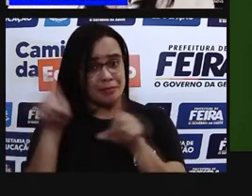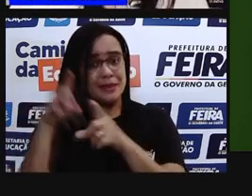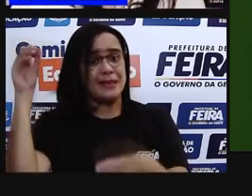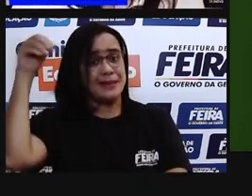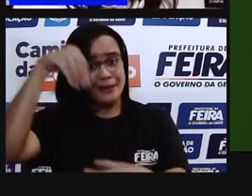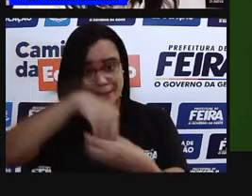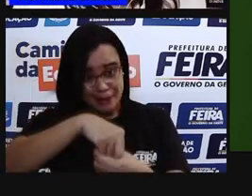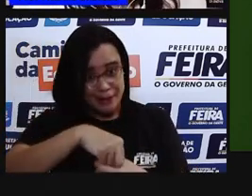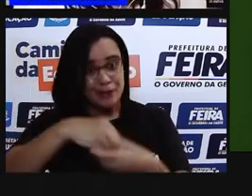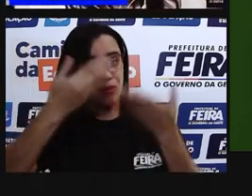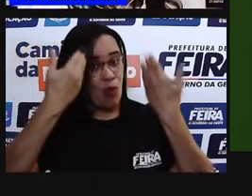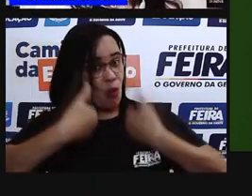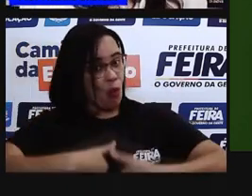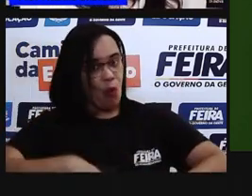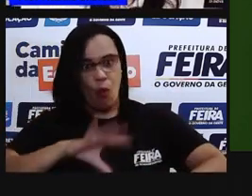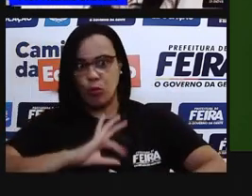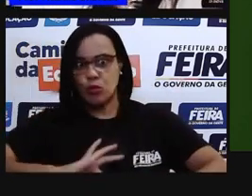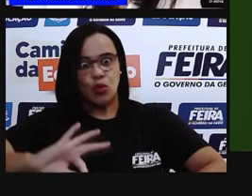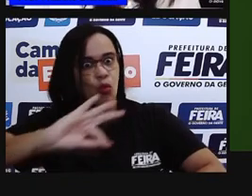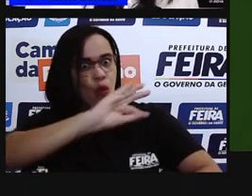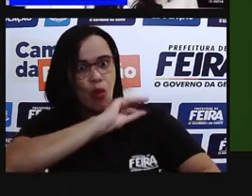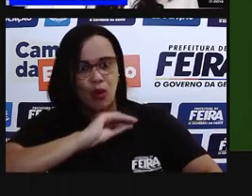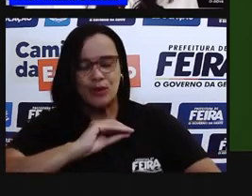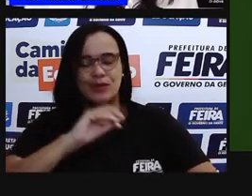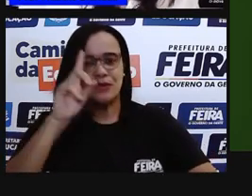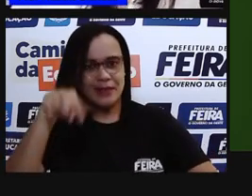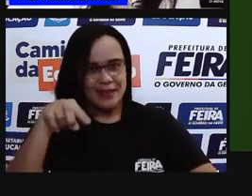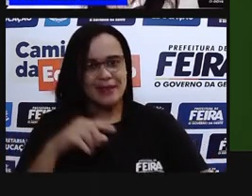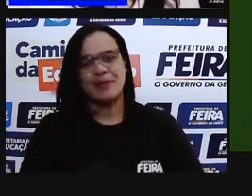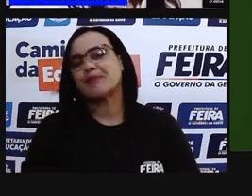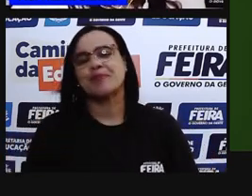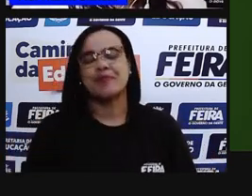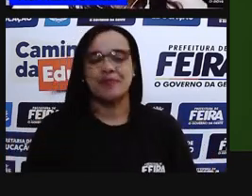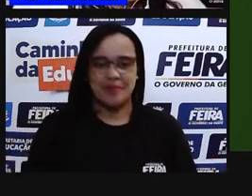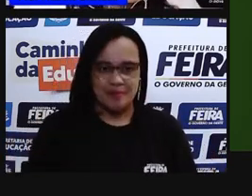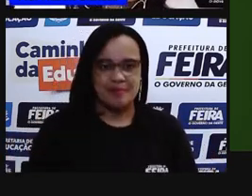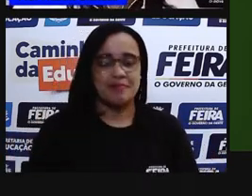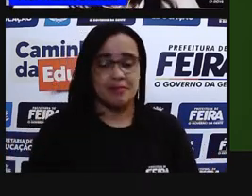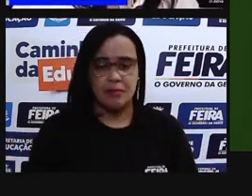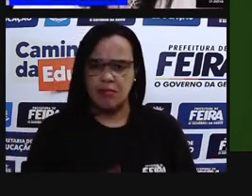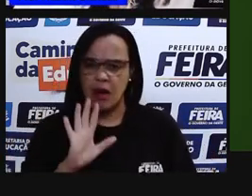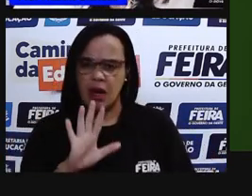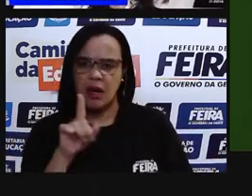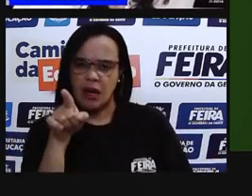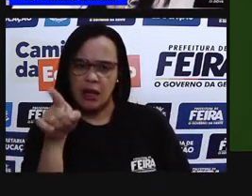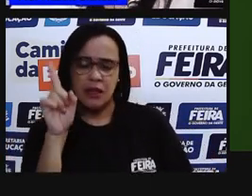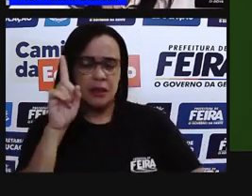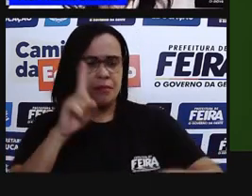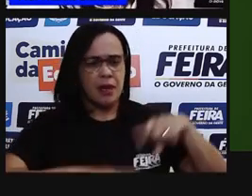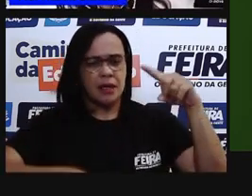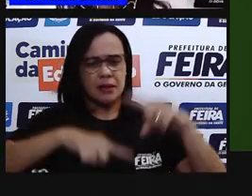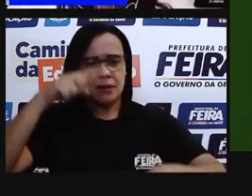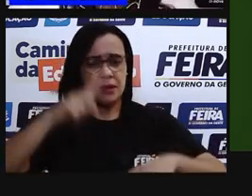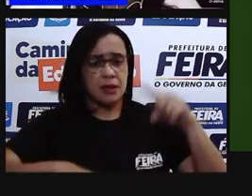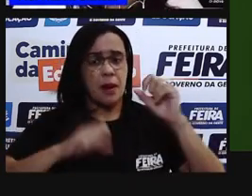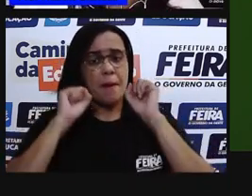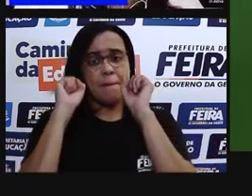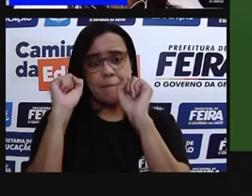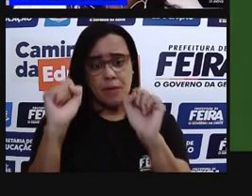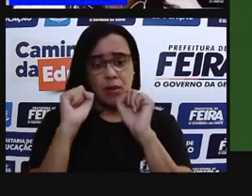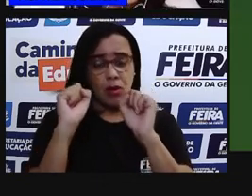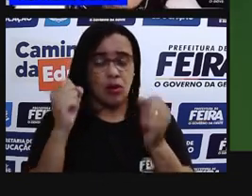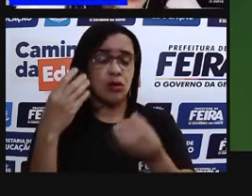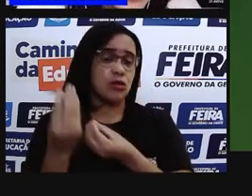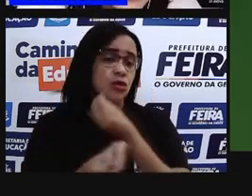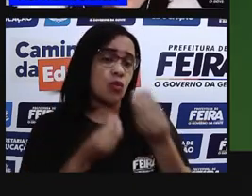O nosso corpo como um todo. E aí, com esse material, vocês podem descobrir um pouco mais e